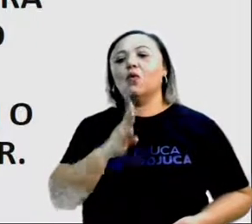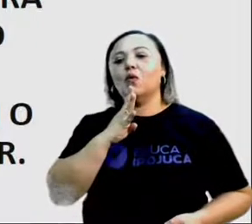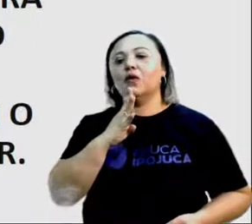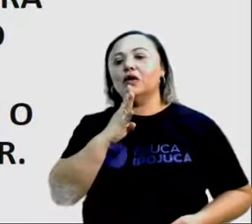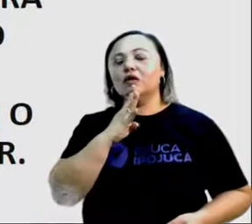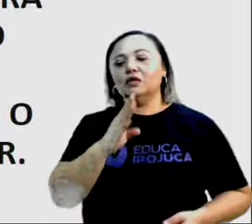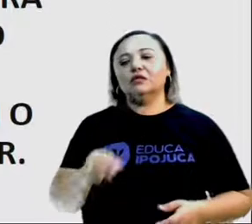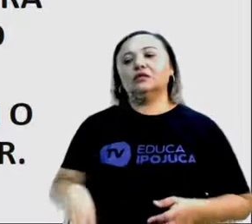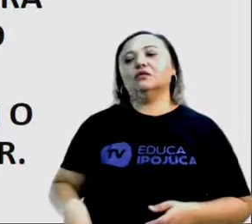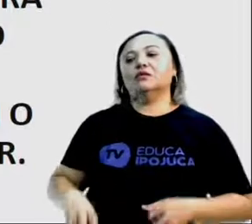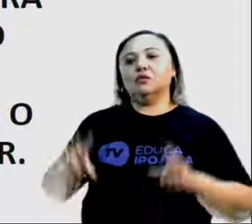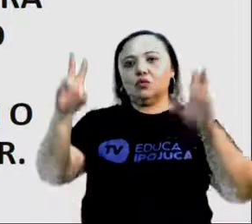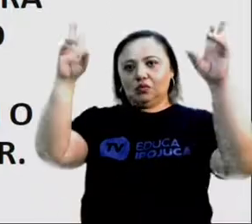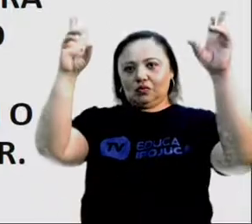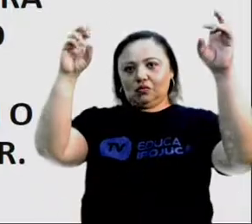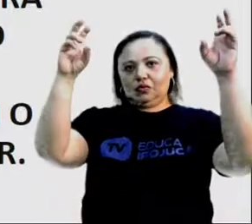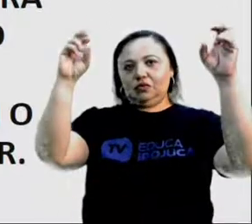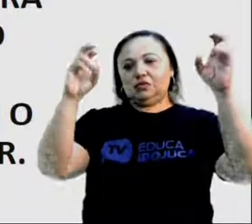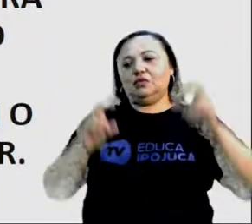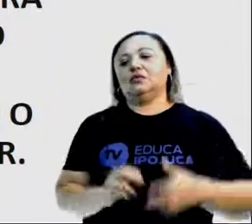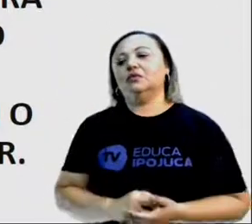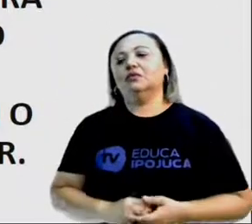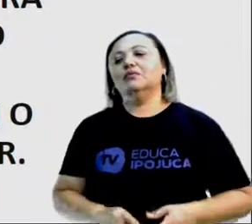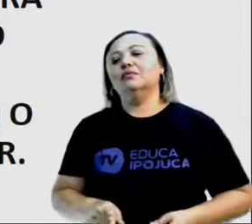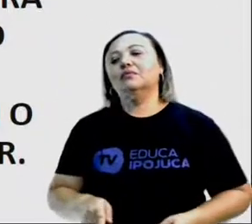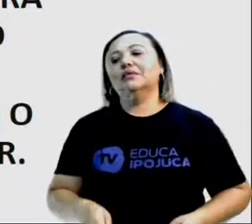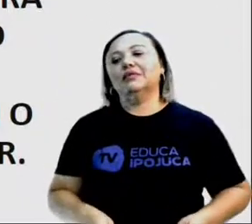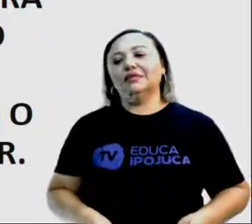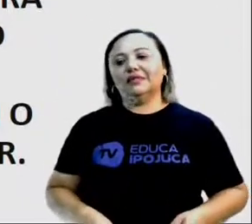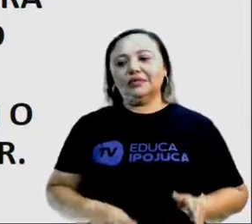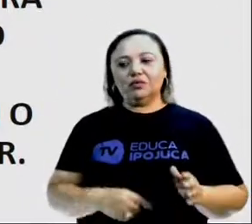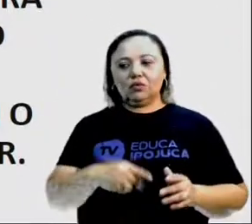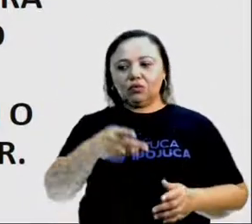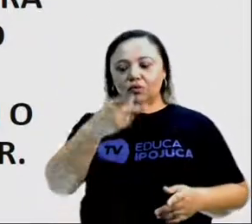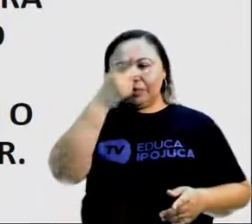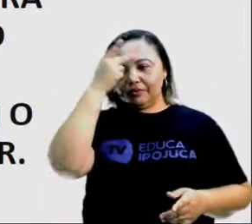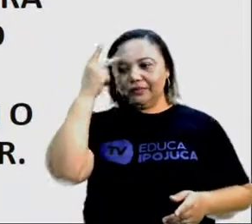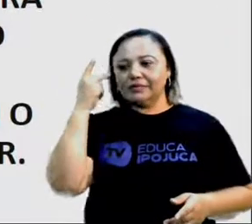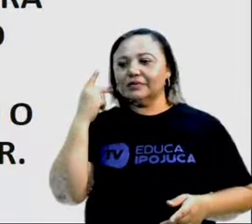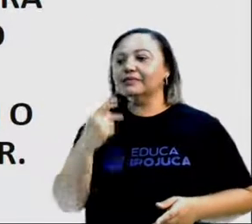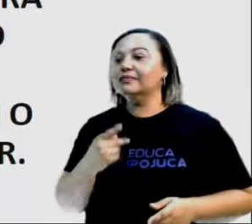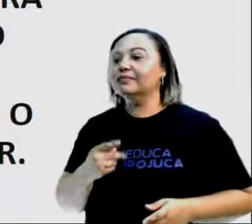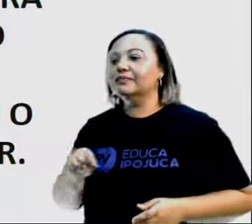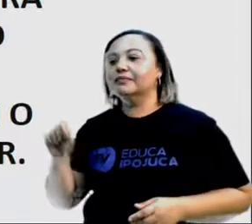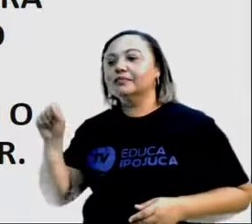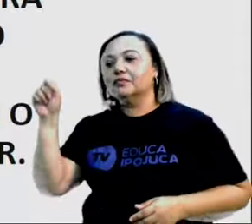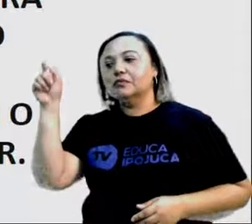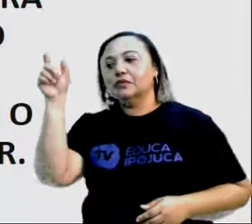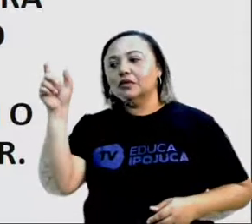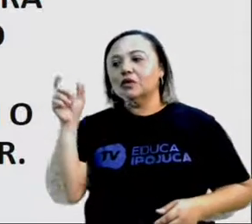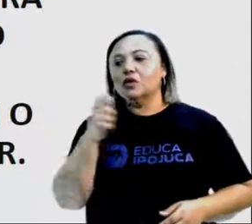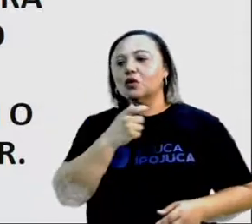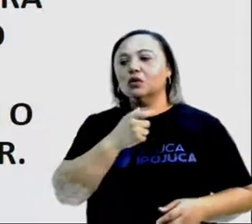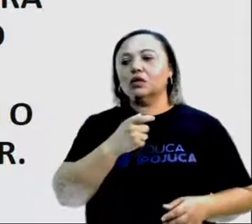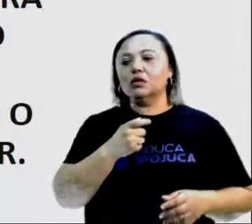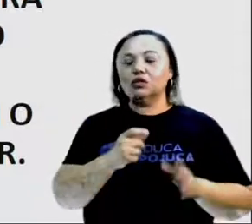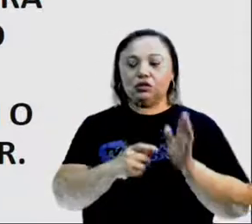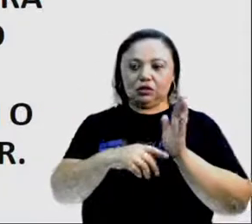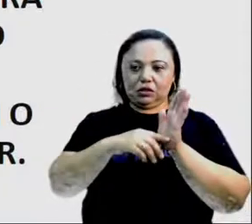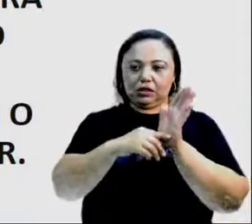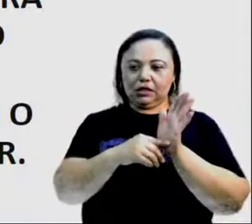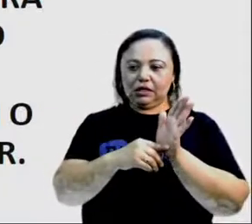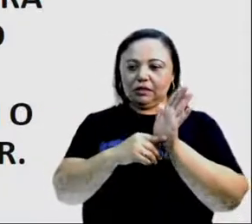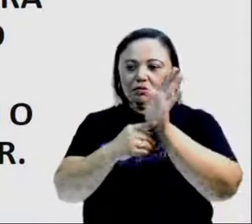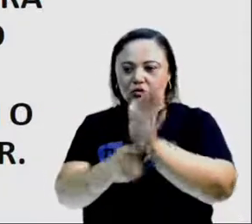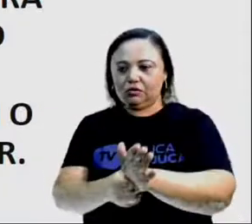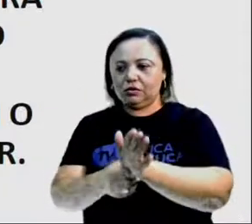que demonstrem ou que justifiquem o posicionamento do jornalista e até das pessoas que possam